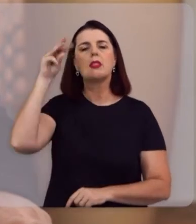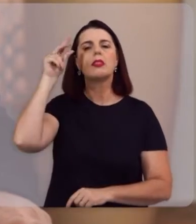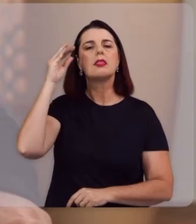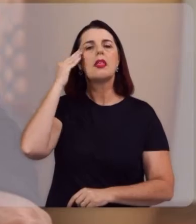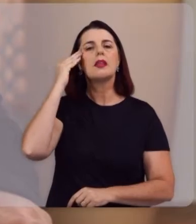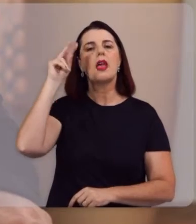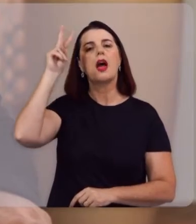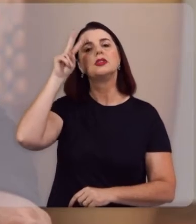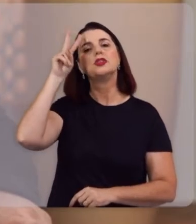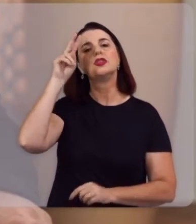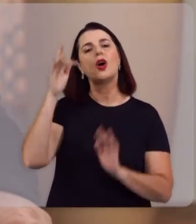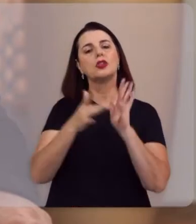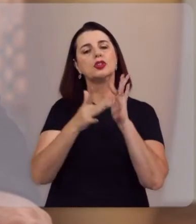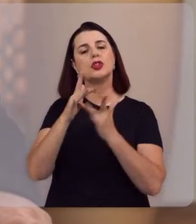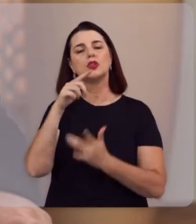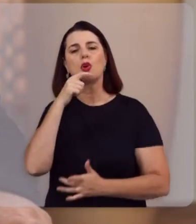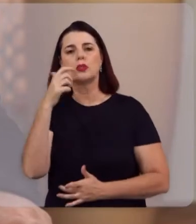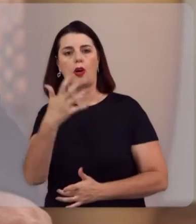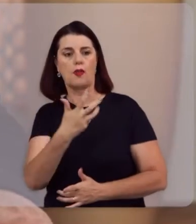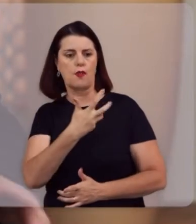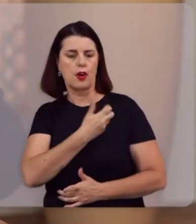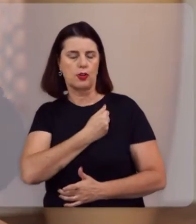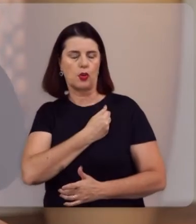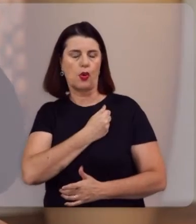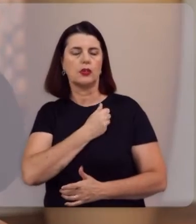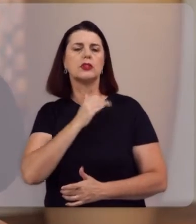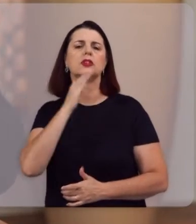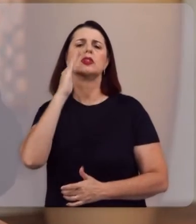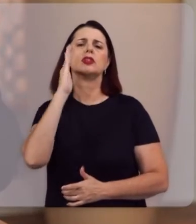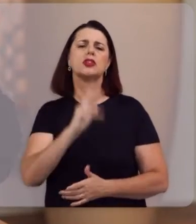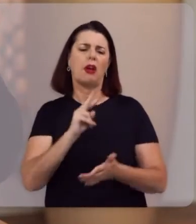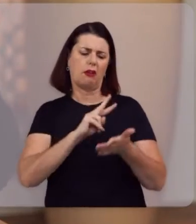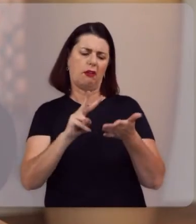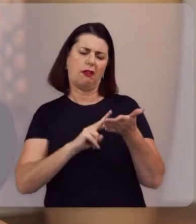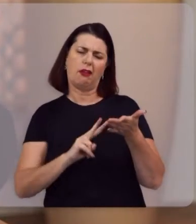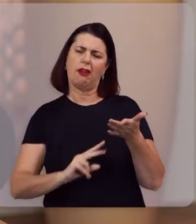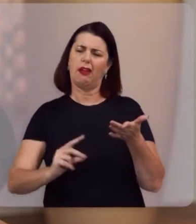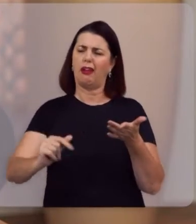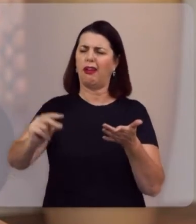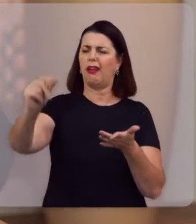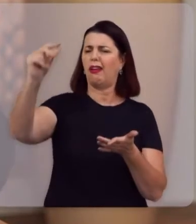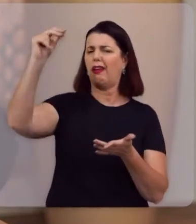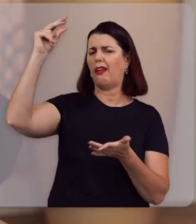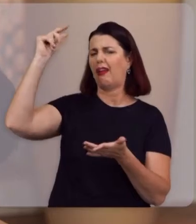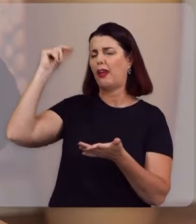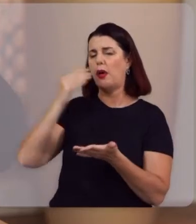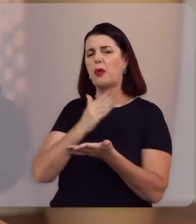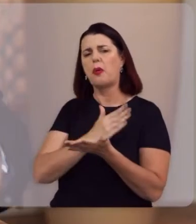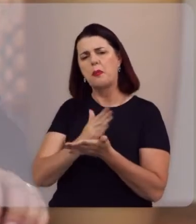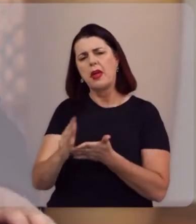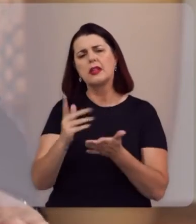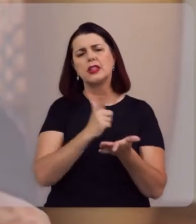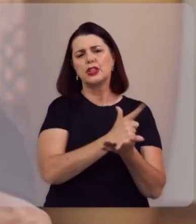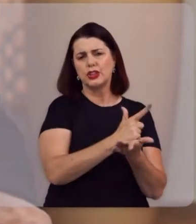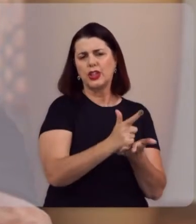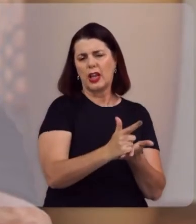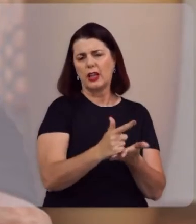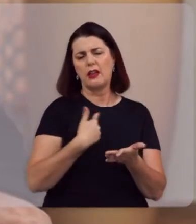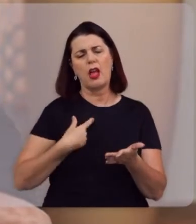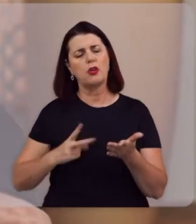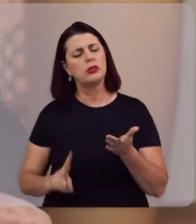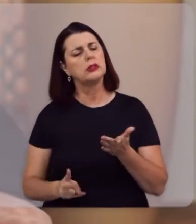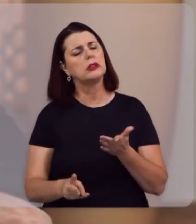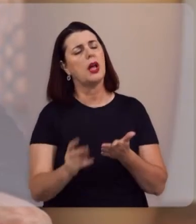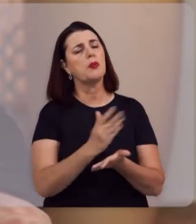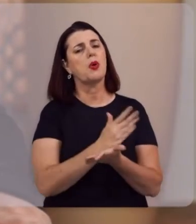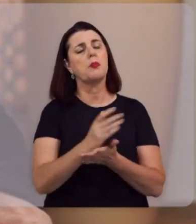Redentor que deu a vida na cruz para te salvar. E se você já lê há muito tempo as Escrituras, você pode começar a partir de Gênesis. Mas eu